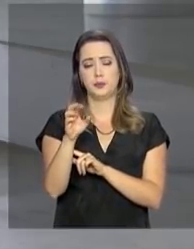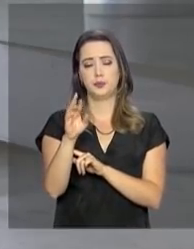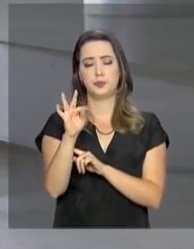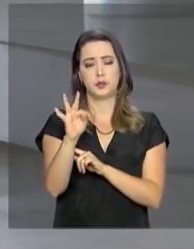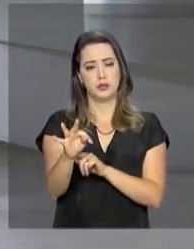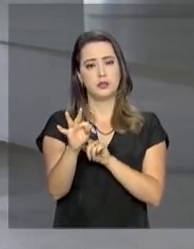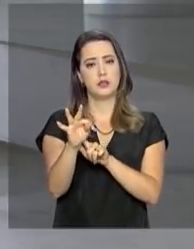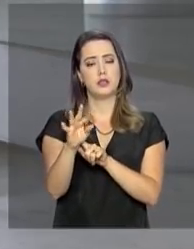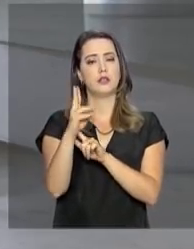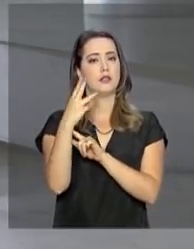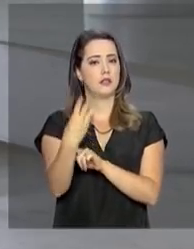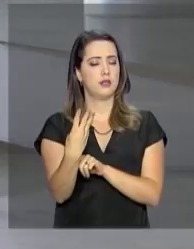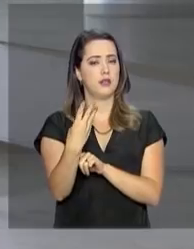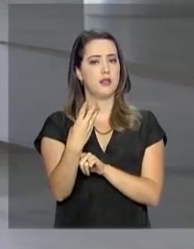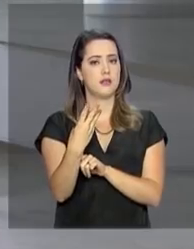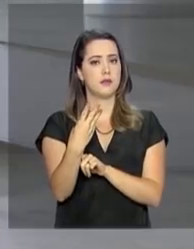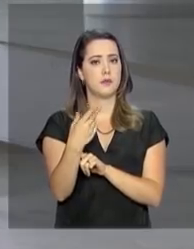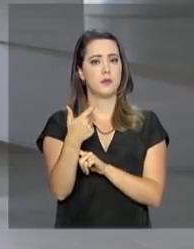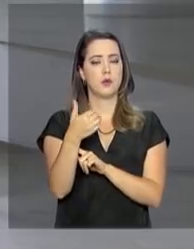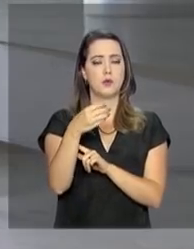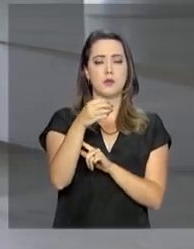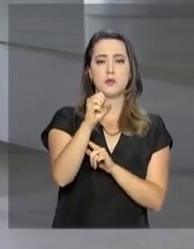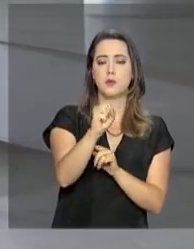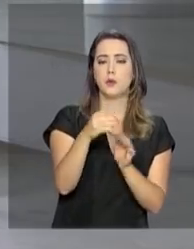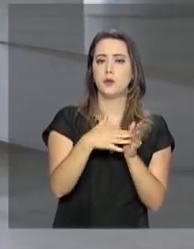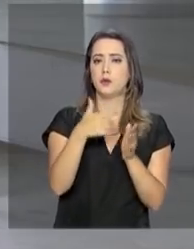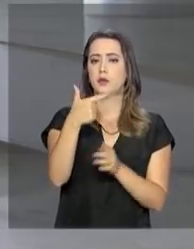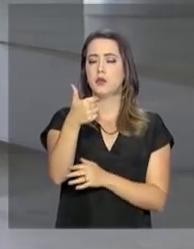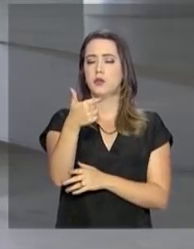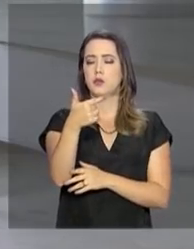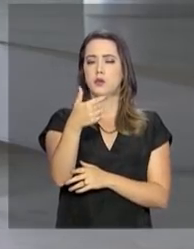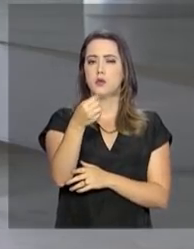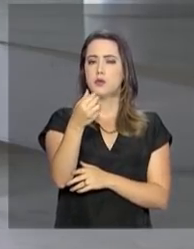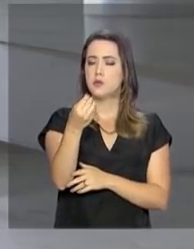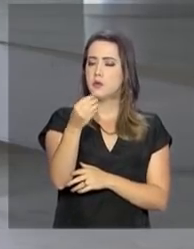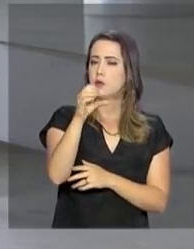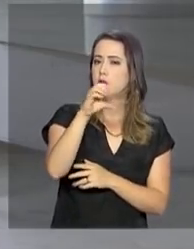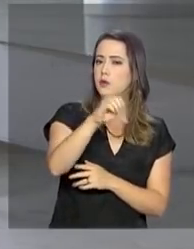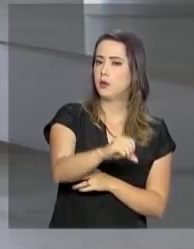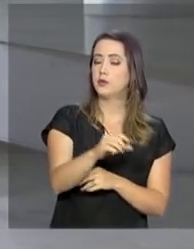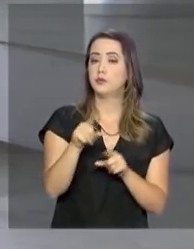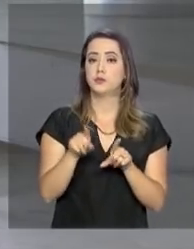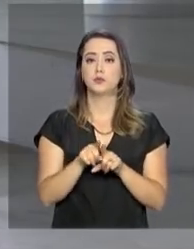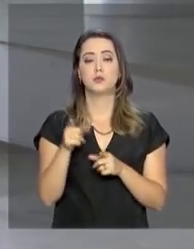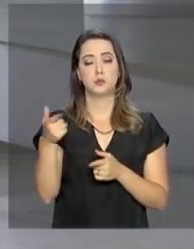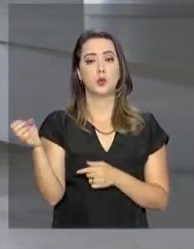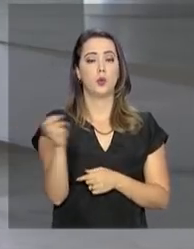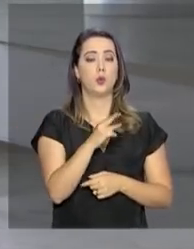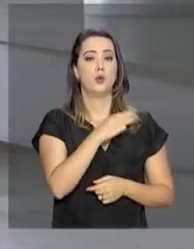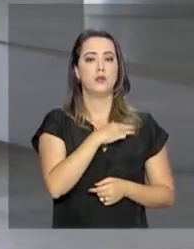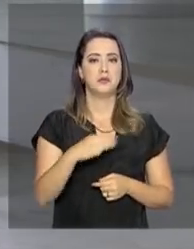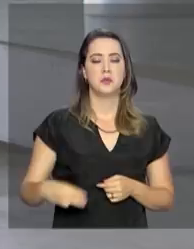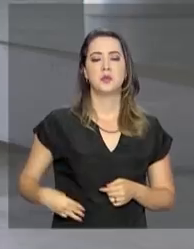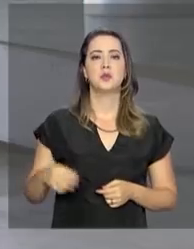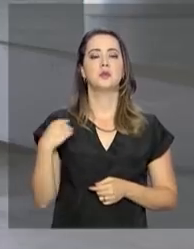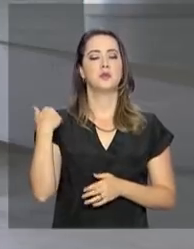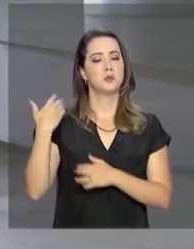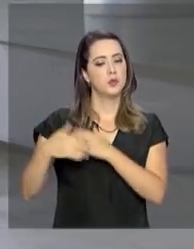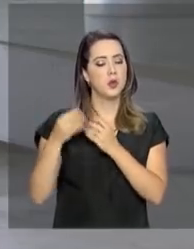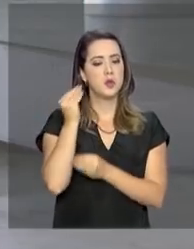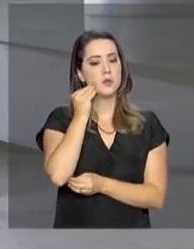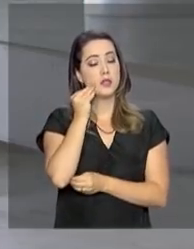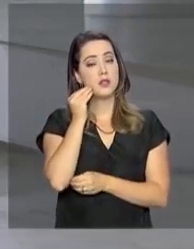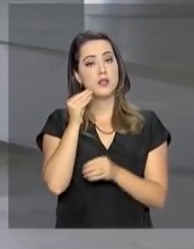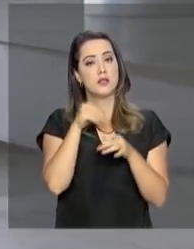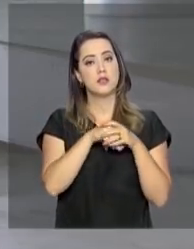Durante a cerimônia de posse, o presidente Michel Temer disse que o novo ministro traz décadas de experiência na área